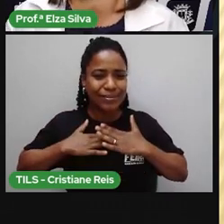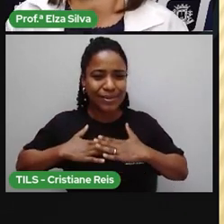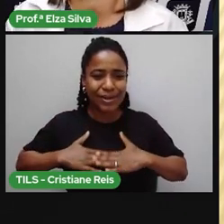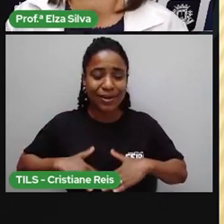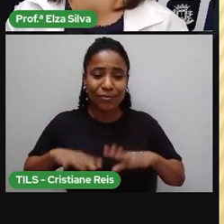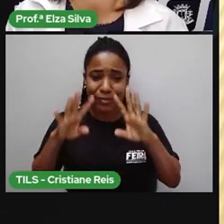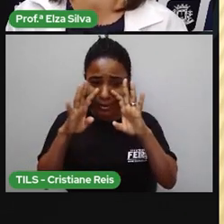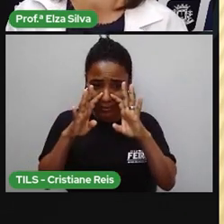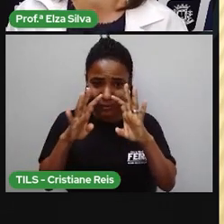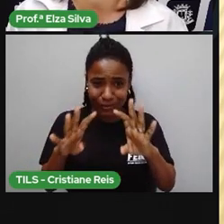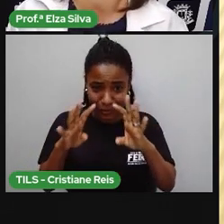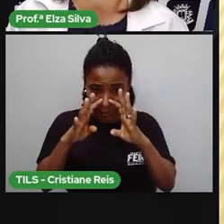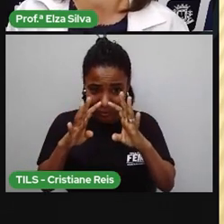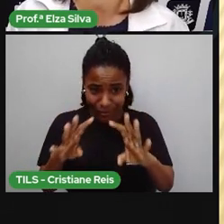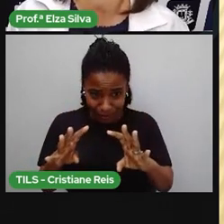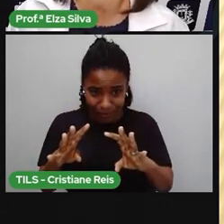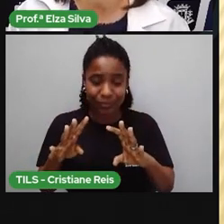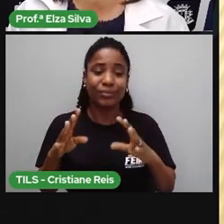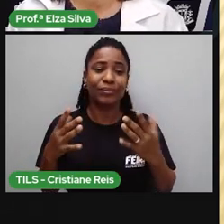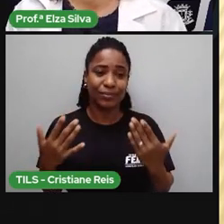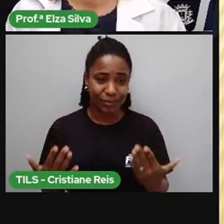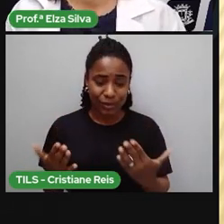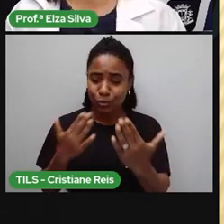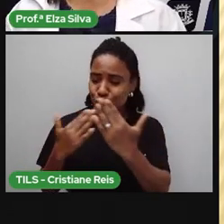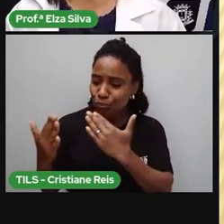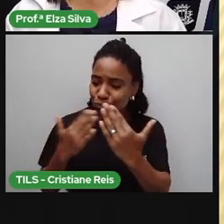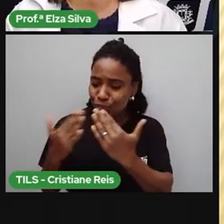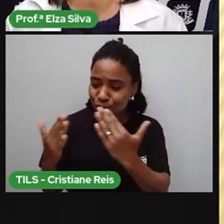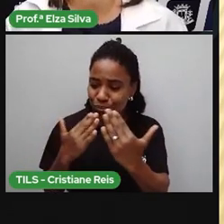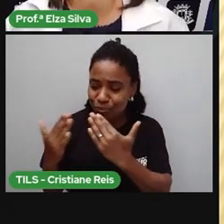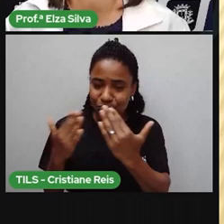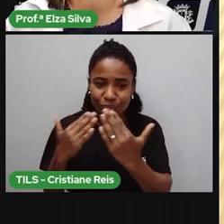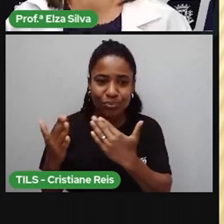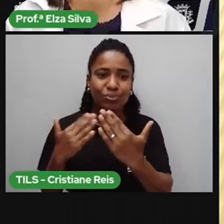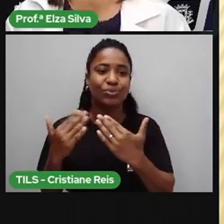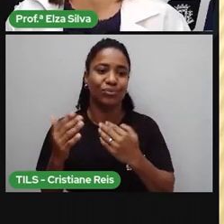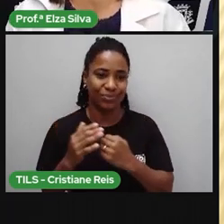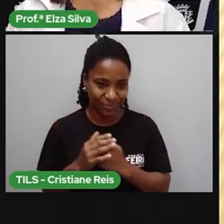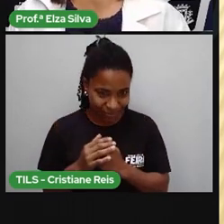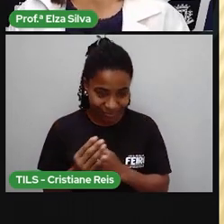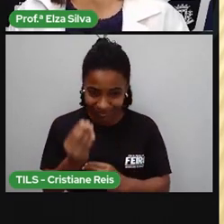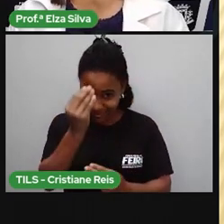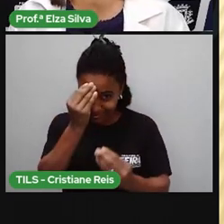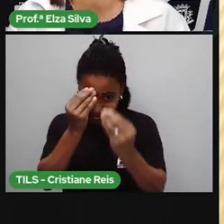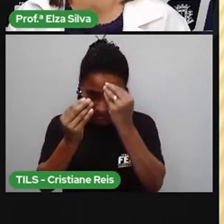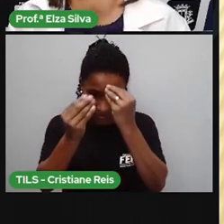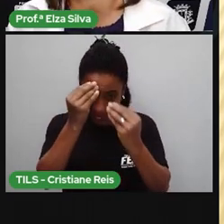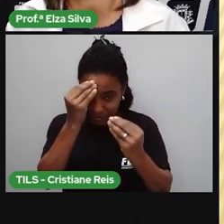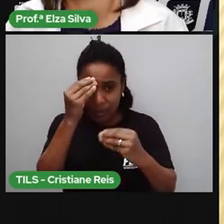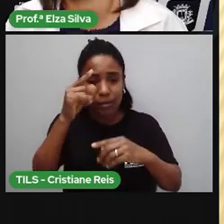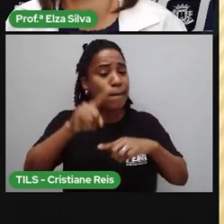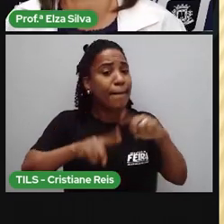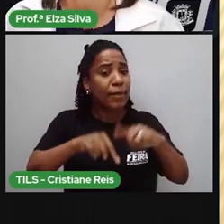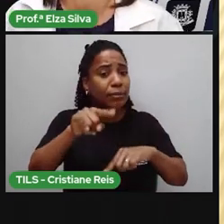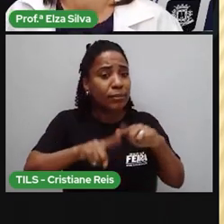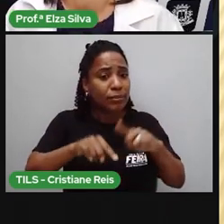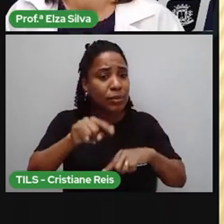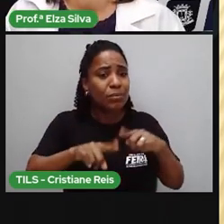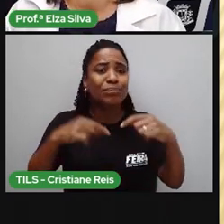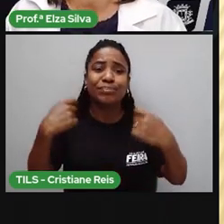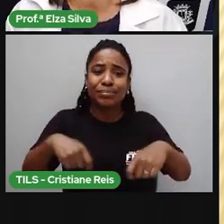concentrar no nosso bate-papo de hoje. Separe todos os materiais necessários para fazer anotações.